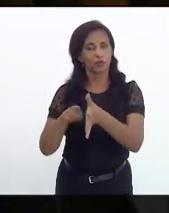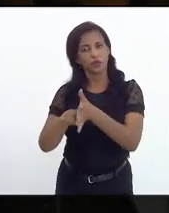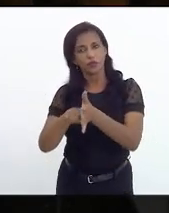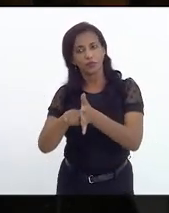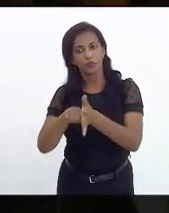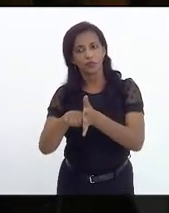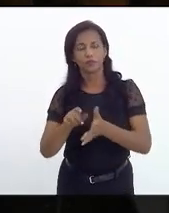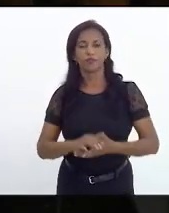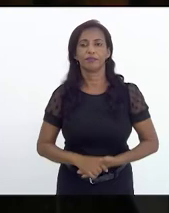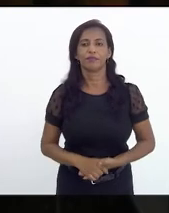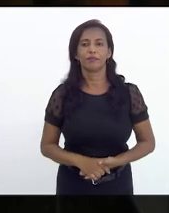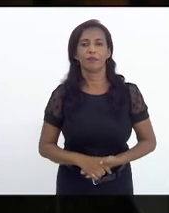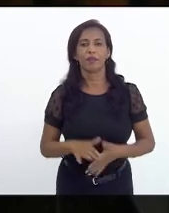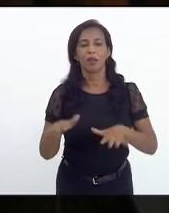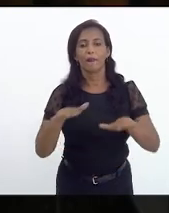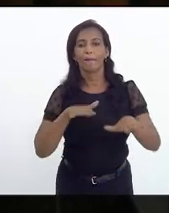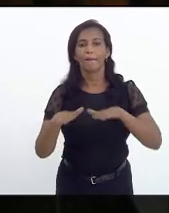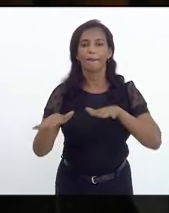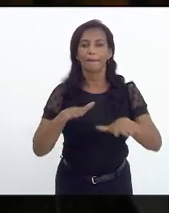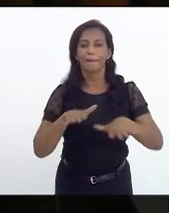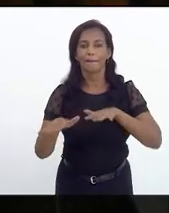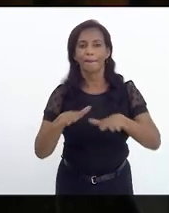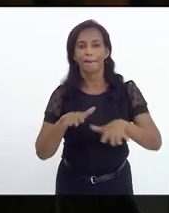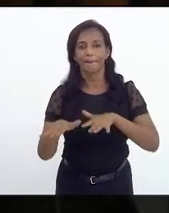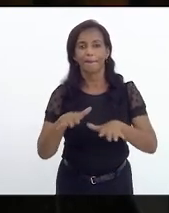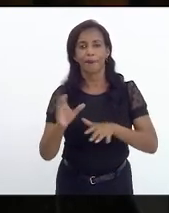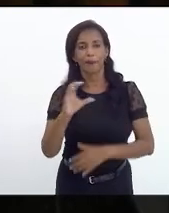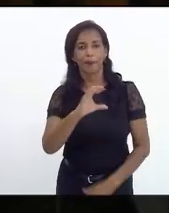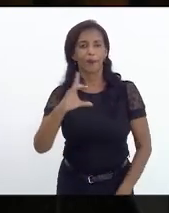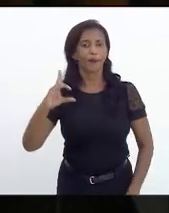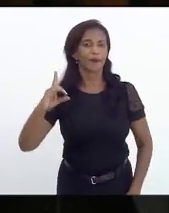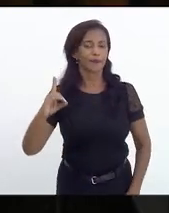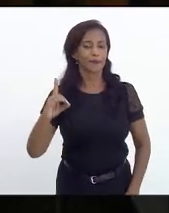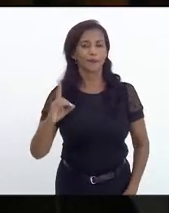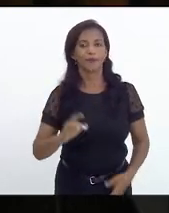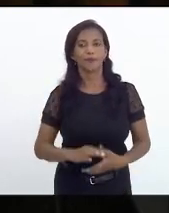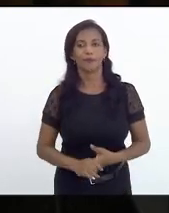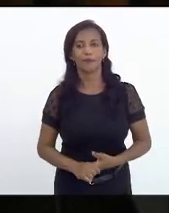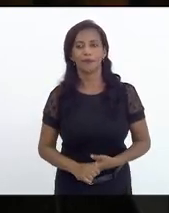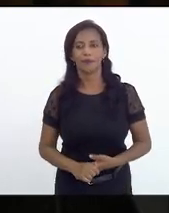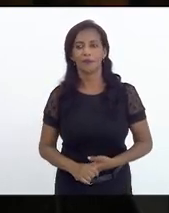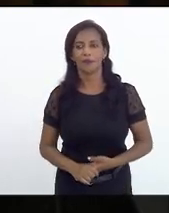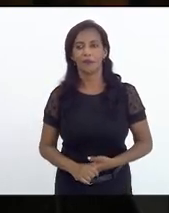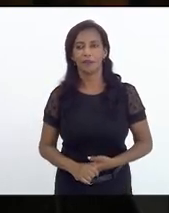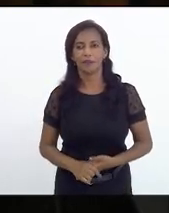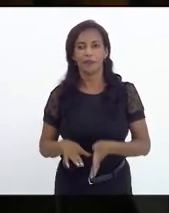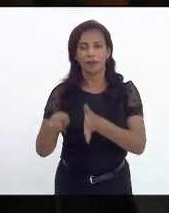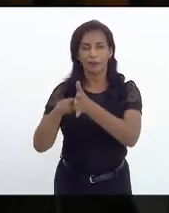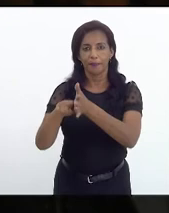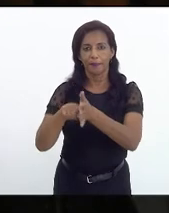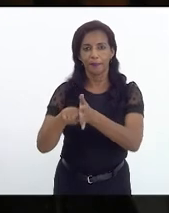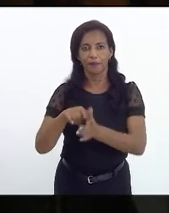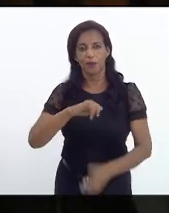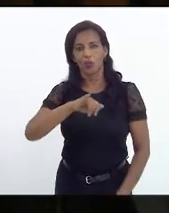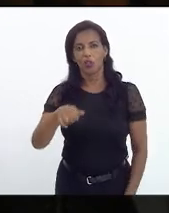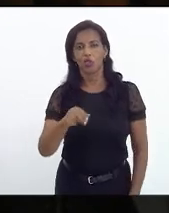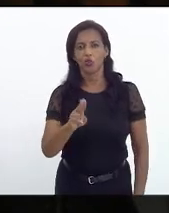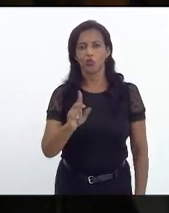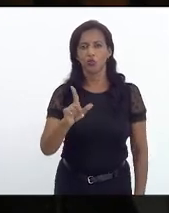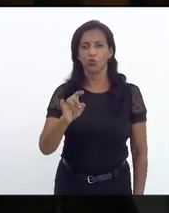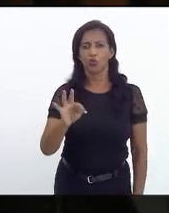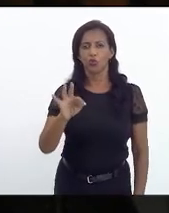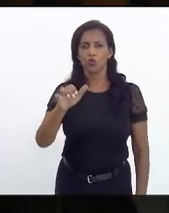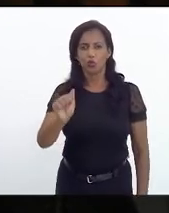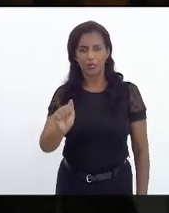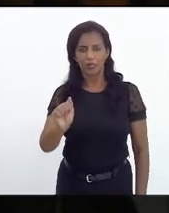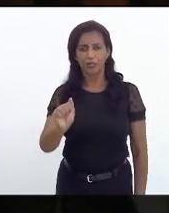Movimentos sob a coordenação das pesquisadoras Julita Lengruber e